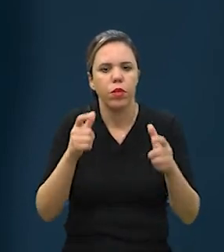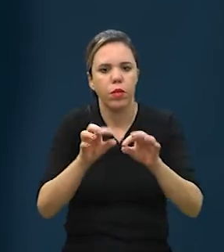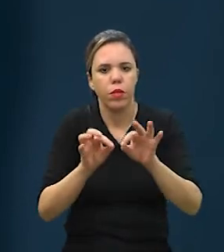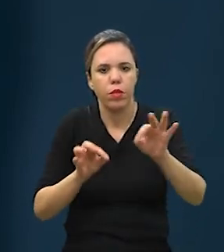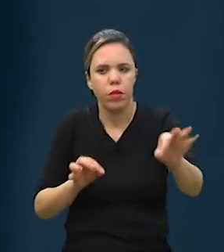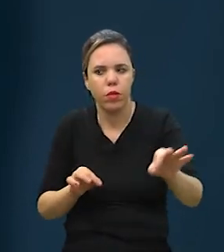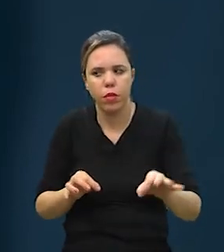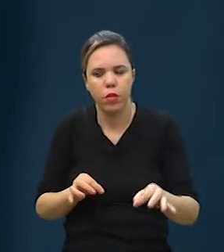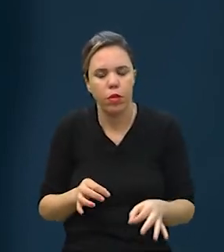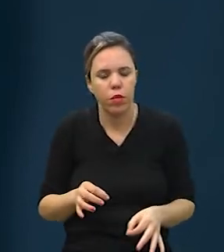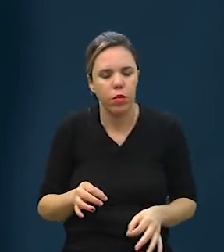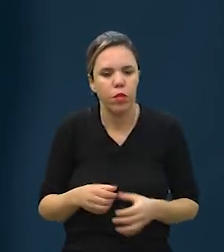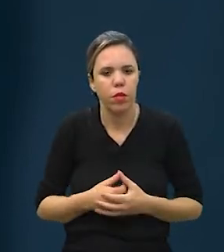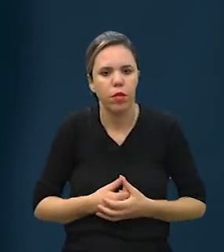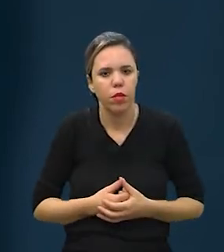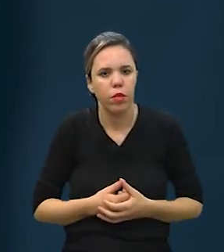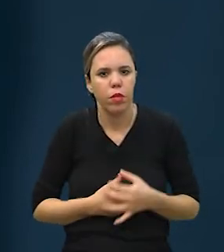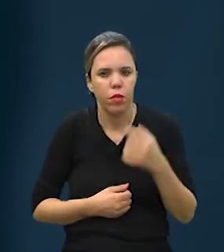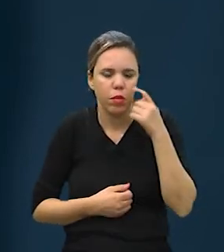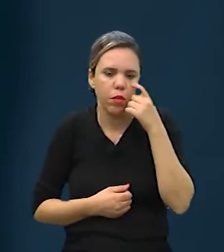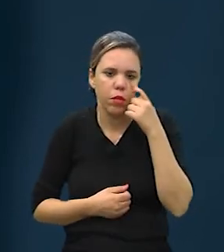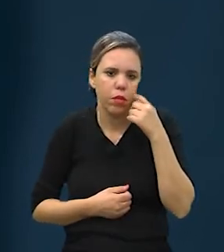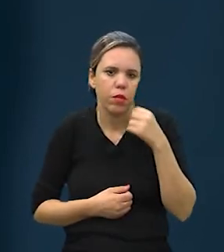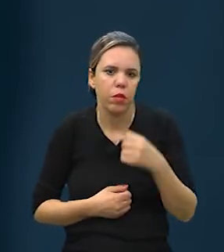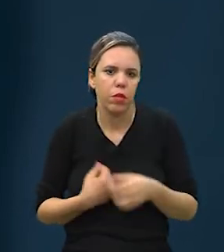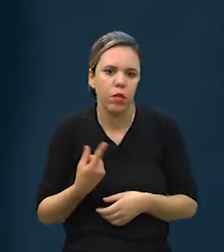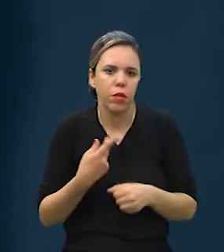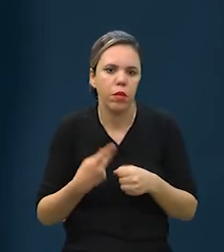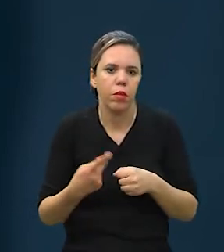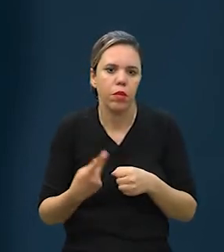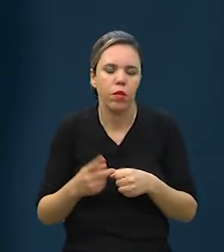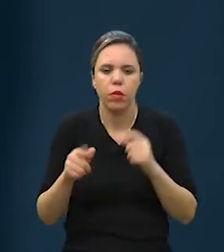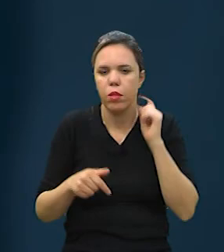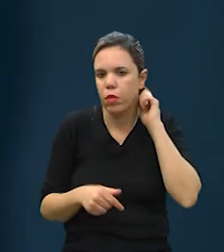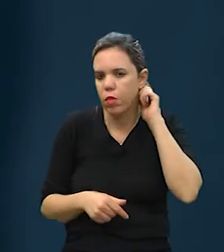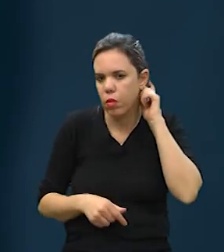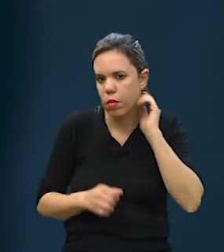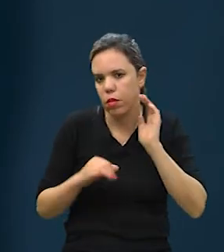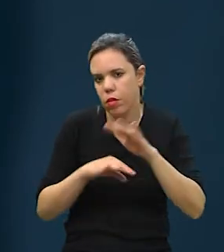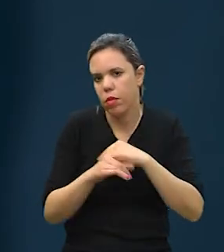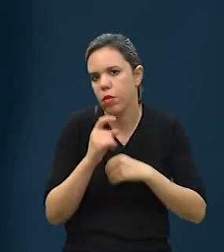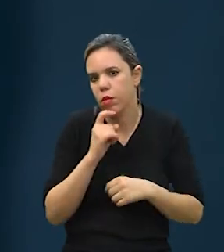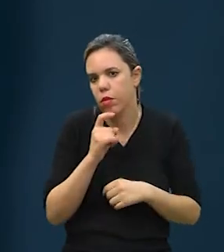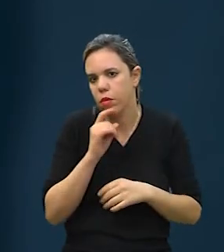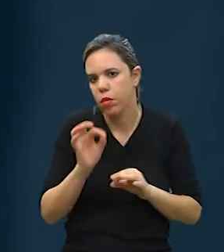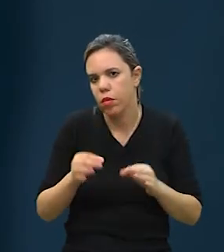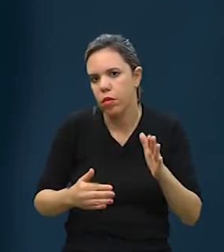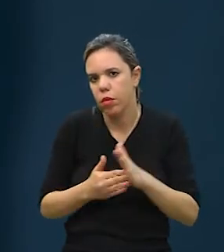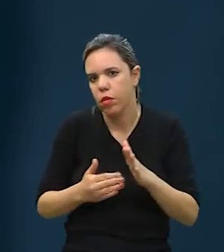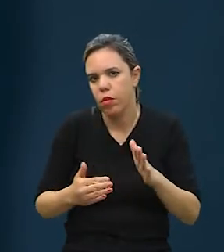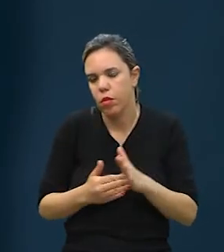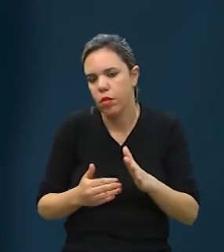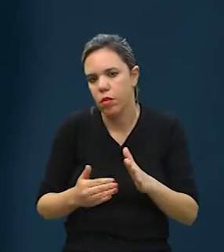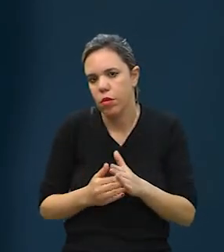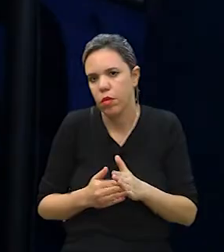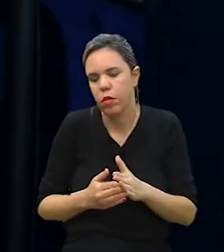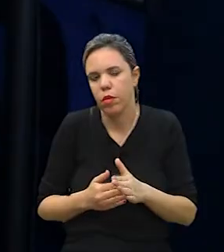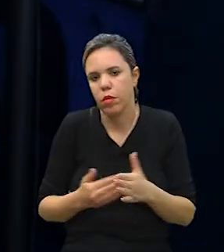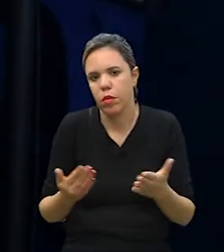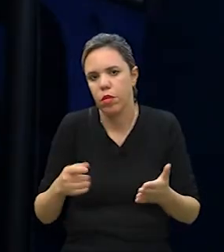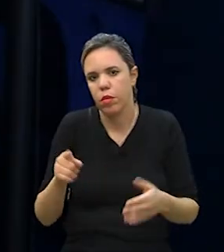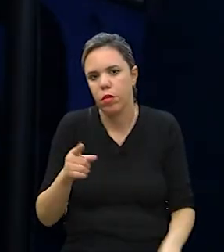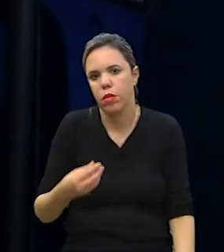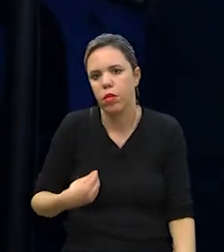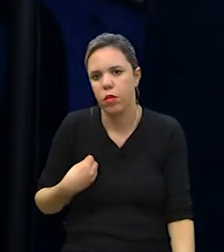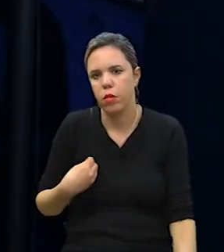em locais mais longos, mais afastados, porque como o nosso produto é congelado, a gente tem uma certa limitação na logística.